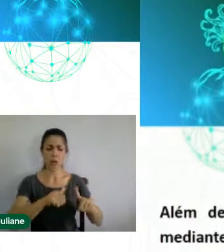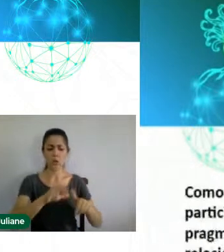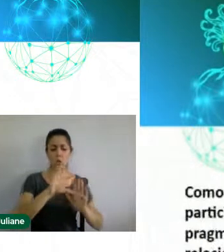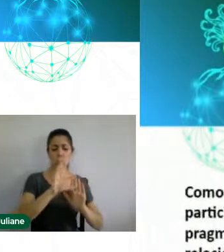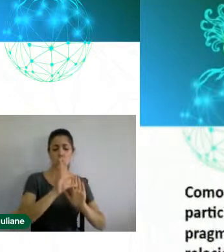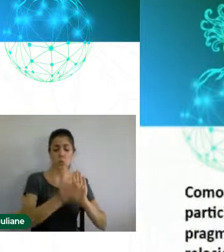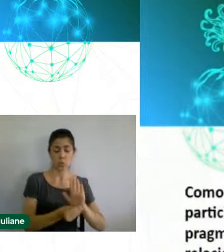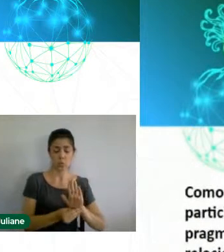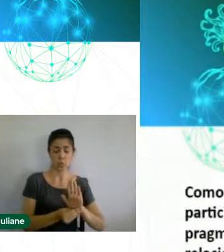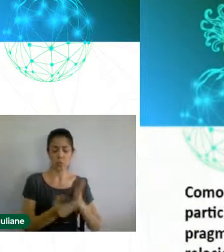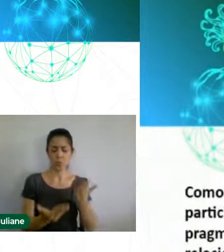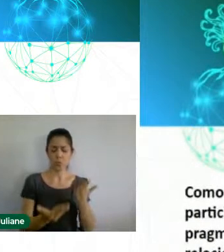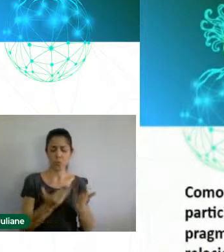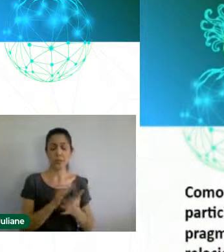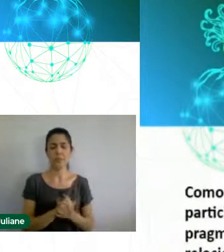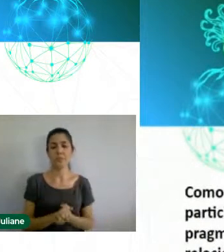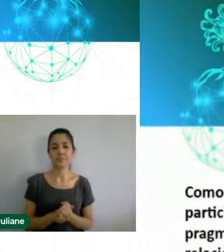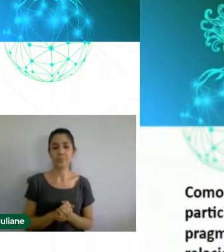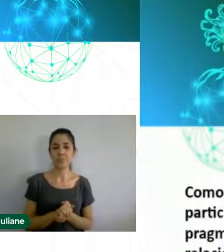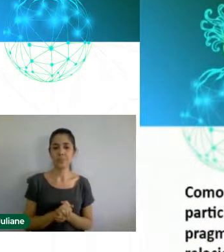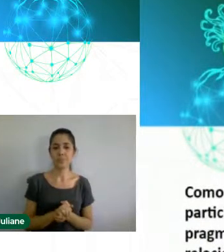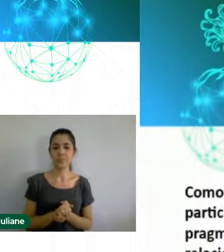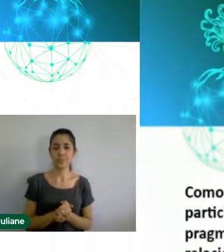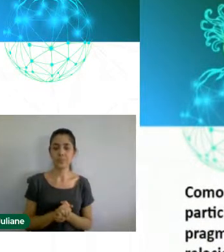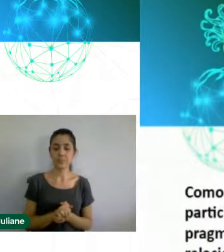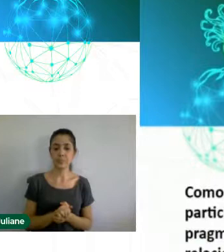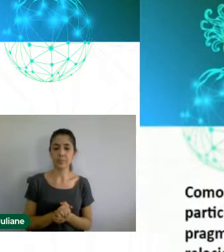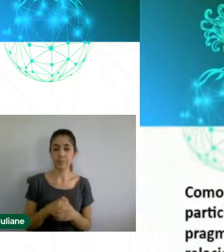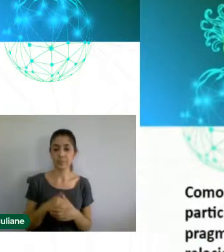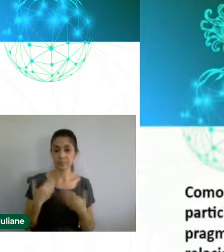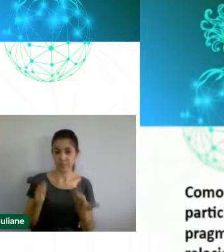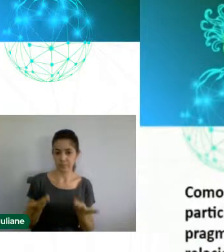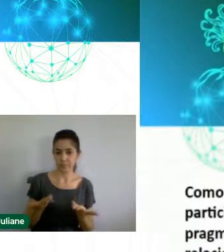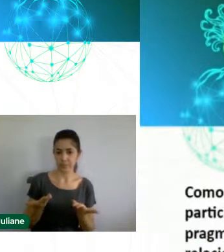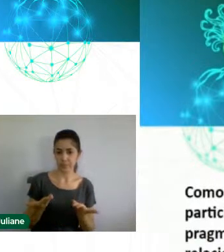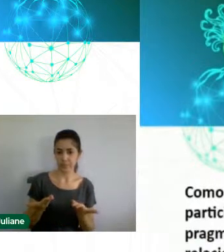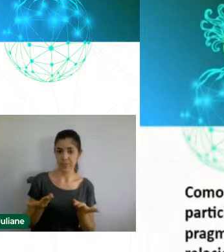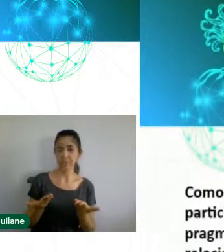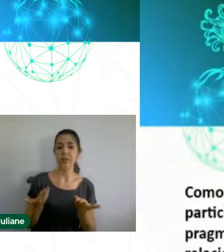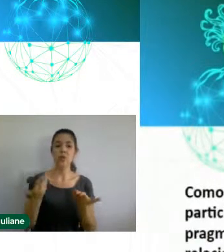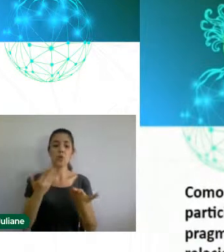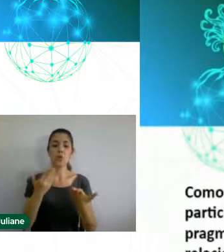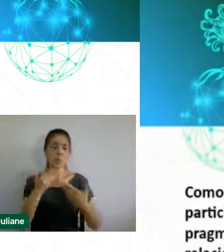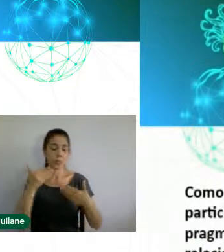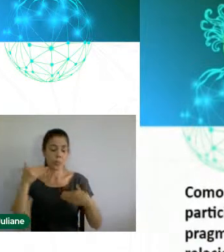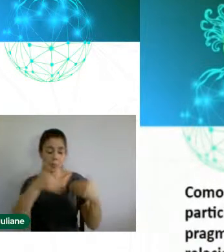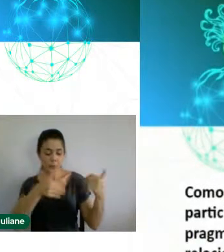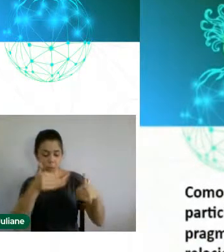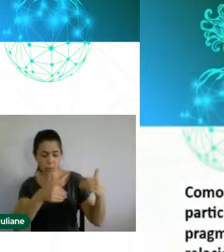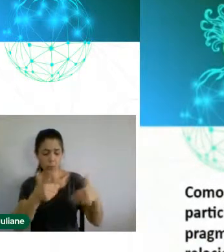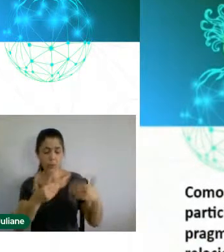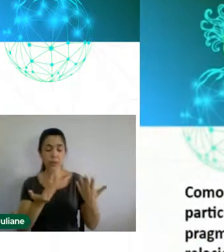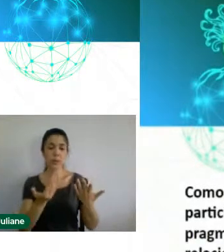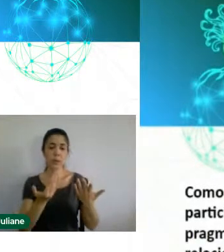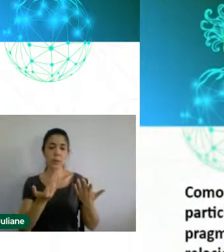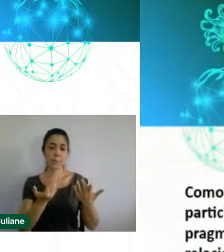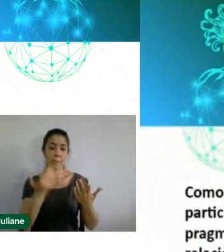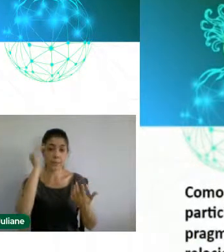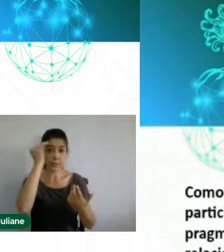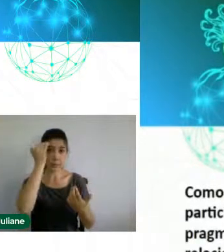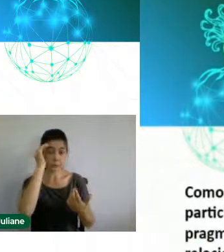das concepções de educação ambiental dos participantes do curso, considerando as macro-tendências